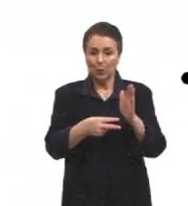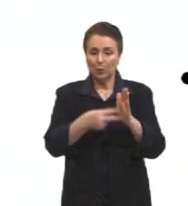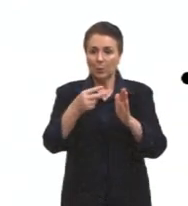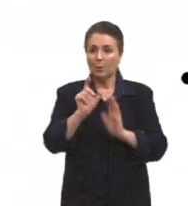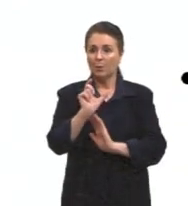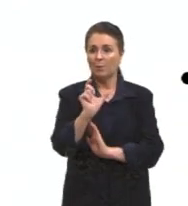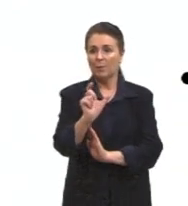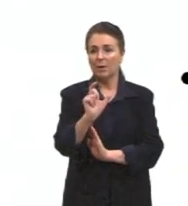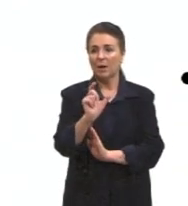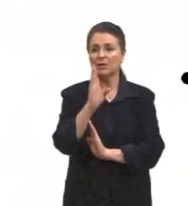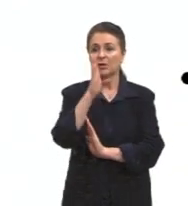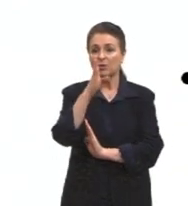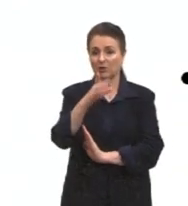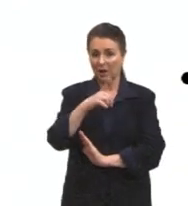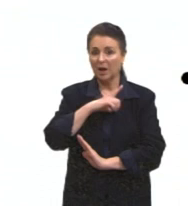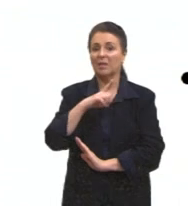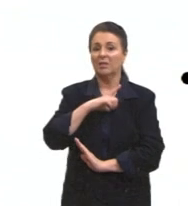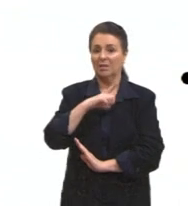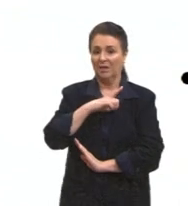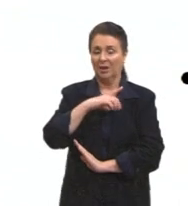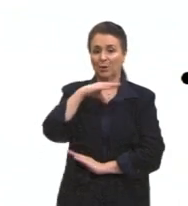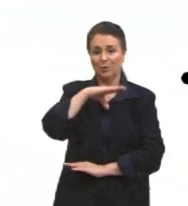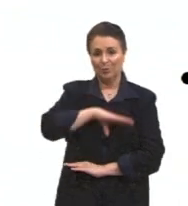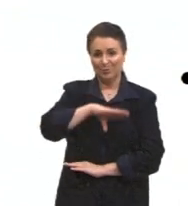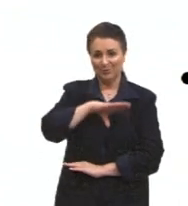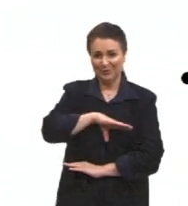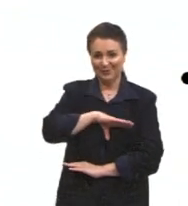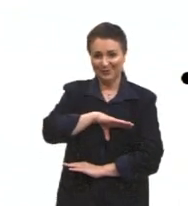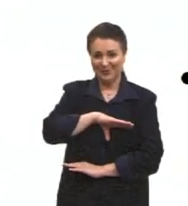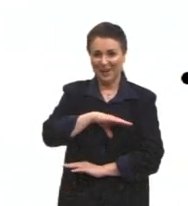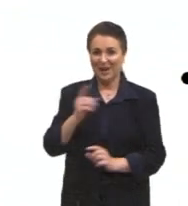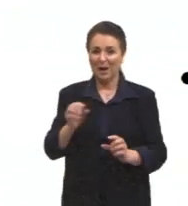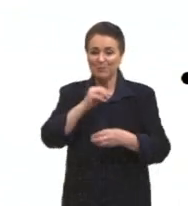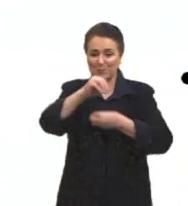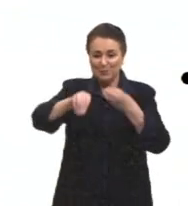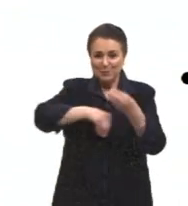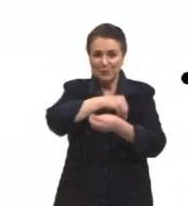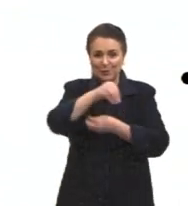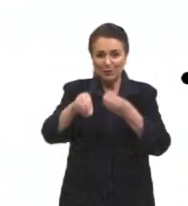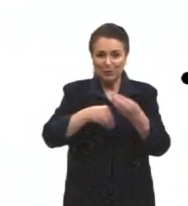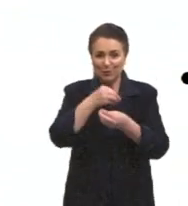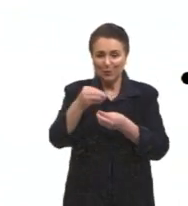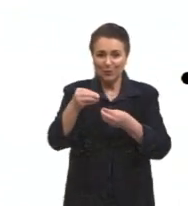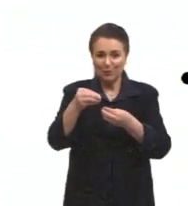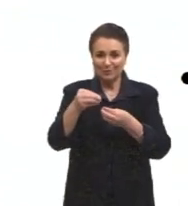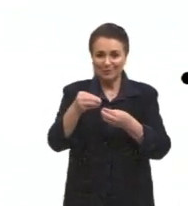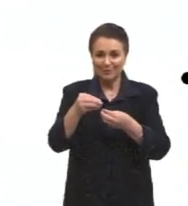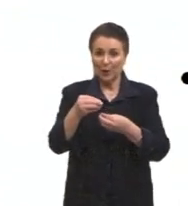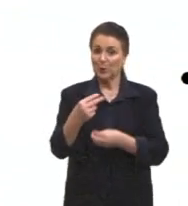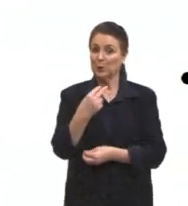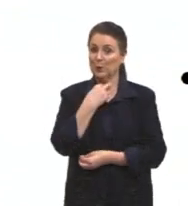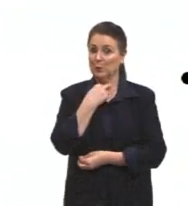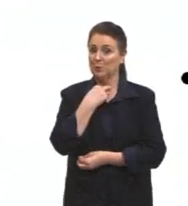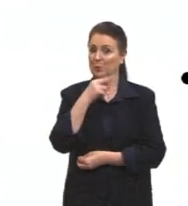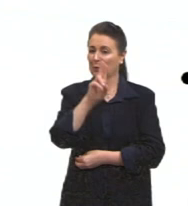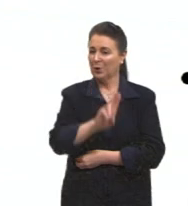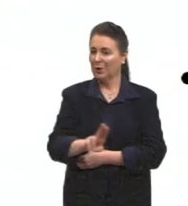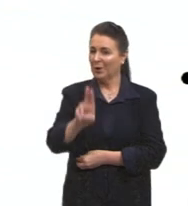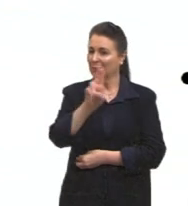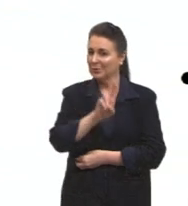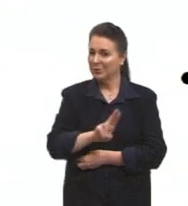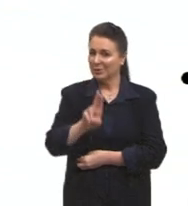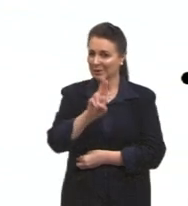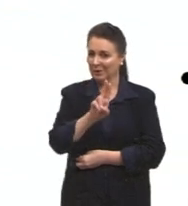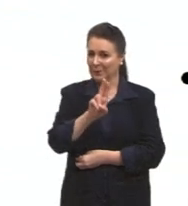palavras que já tem uma forma aportuguesada, não devem ser usadas em suas grafias de